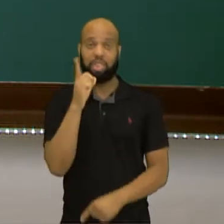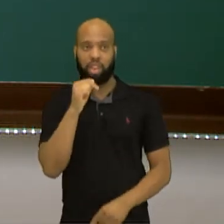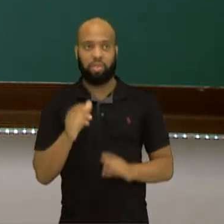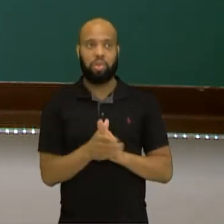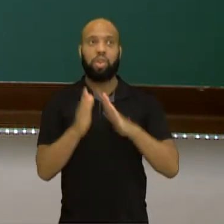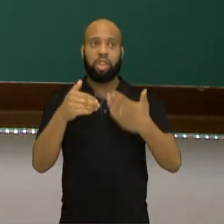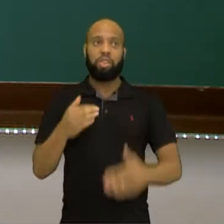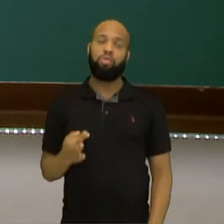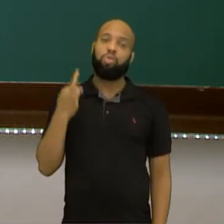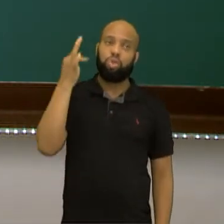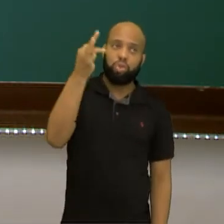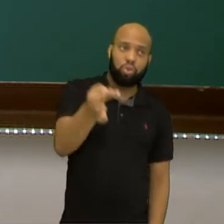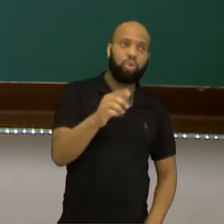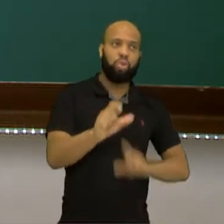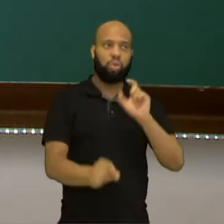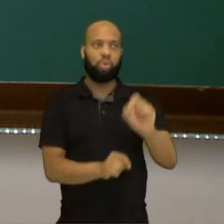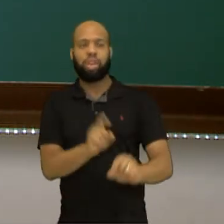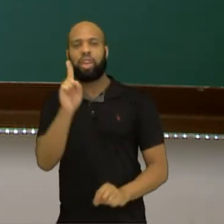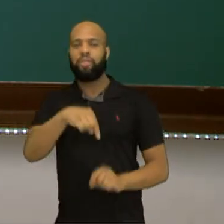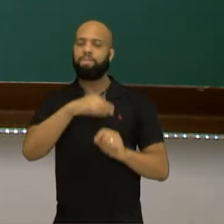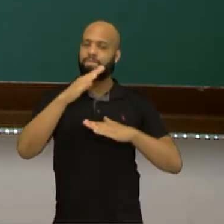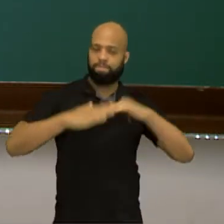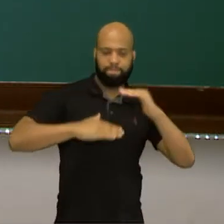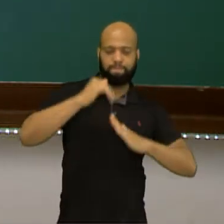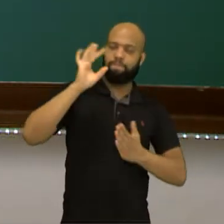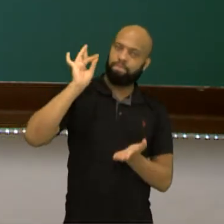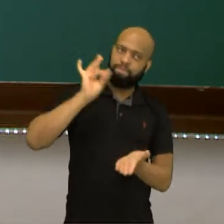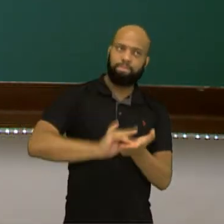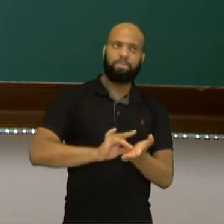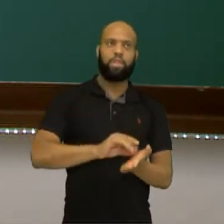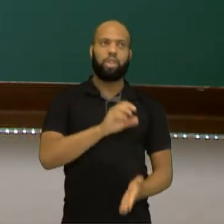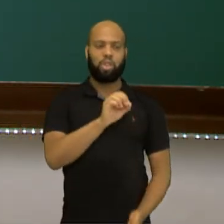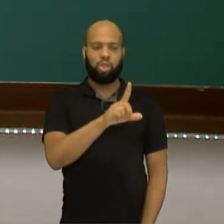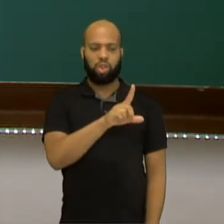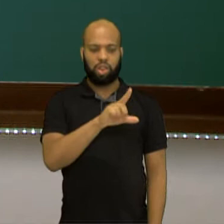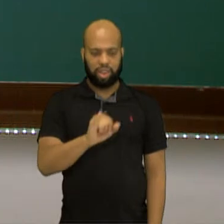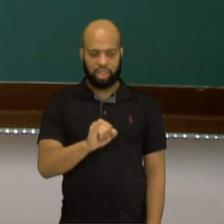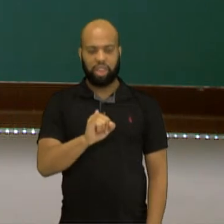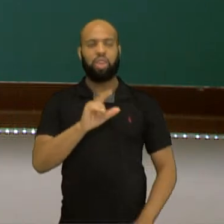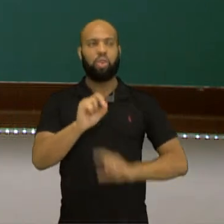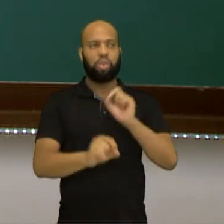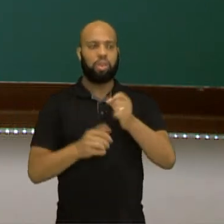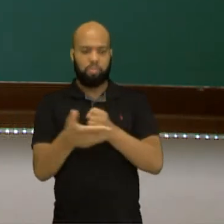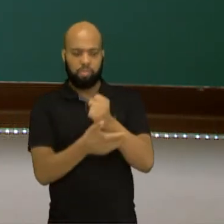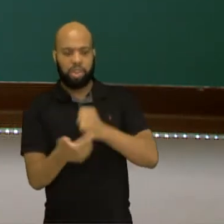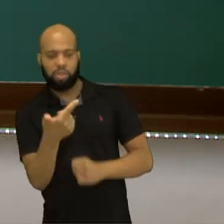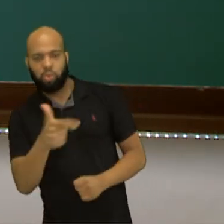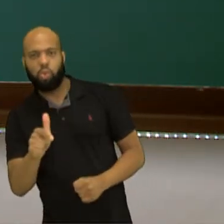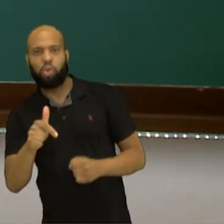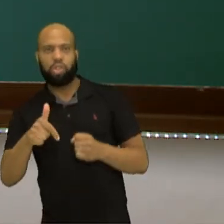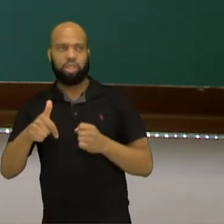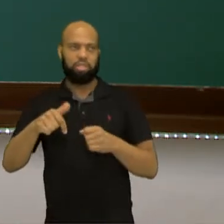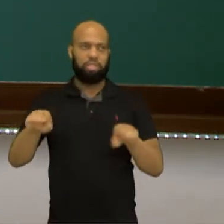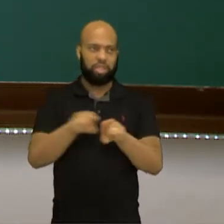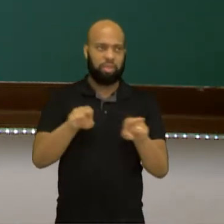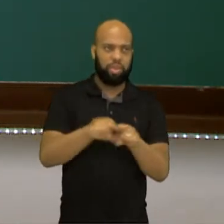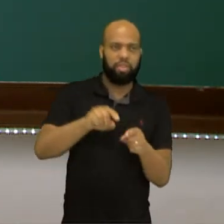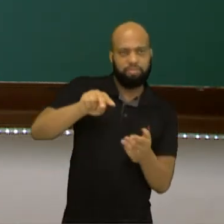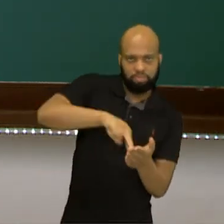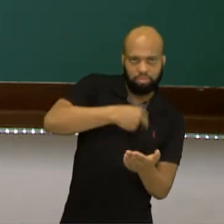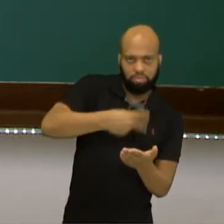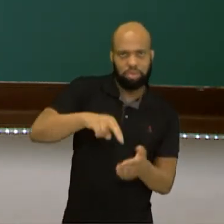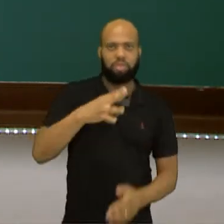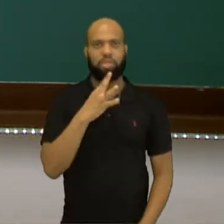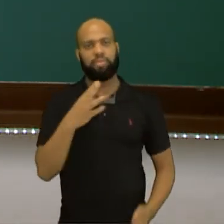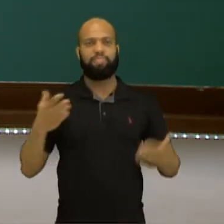futuramente ela se tornou no Oli, que ela é a base para vários outros tipos de manobra, né? O que a gente